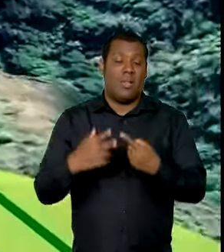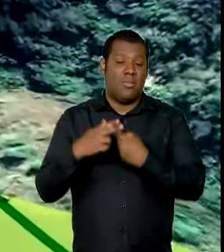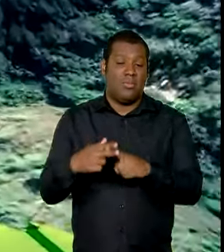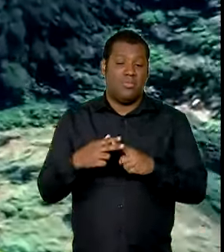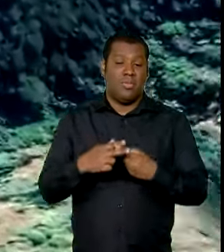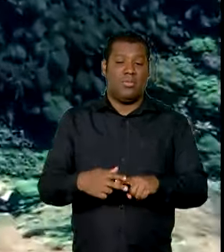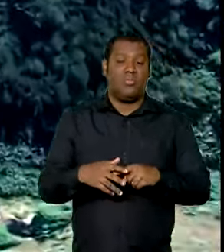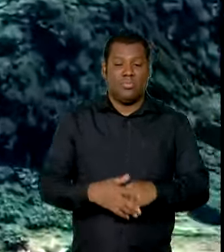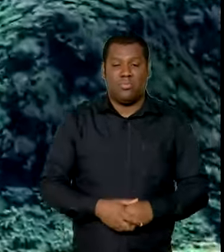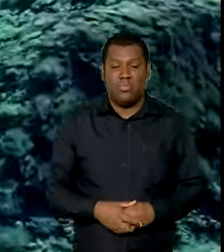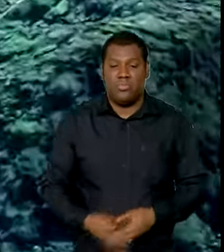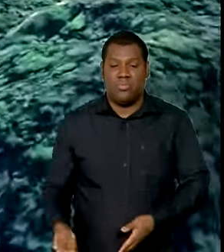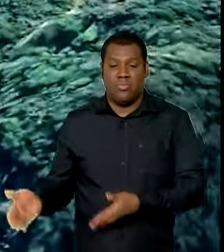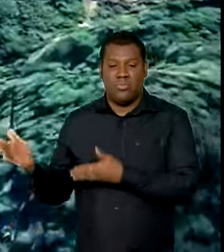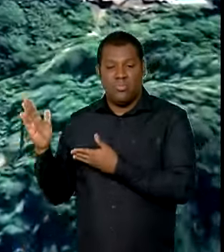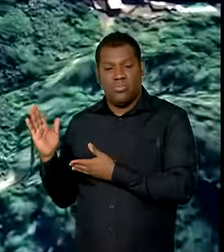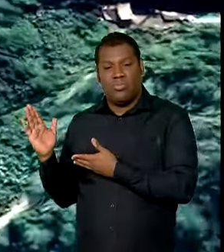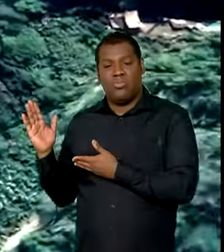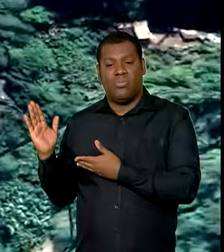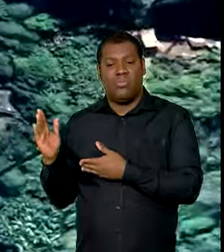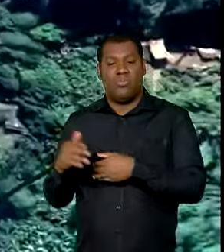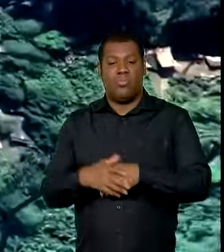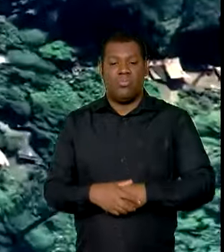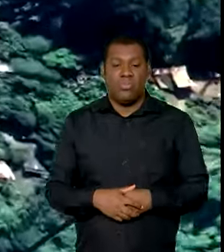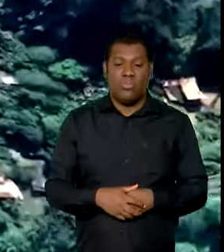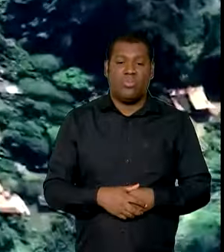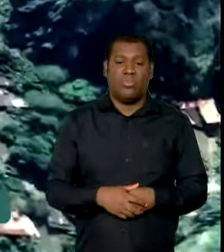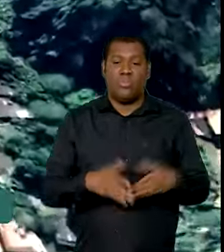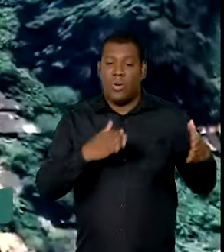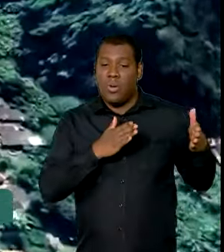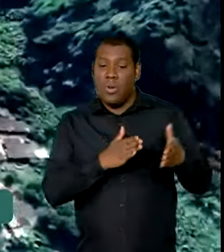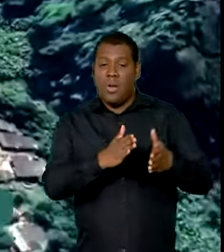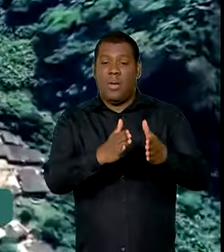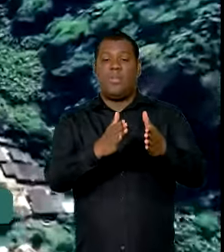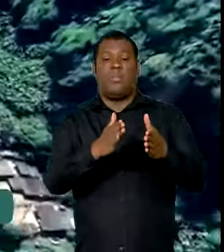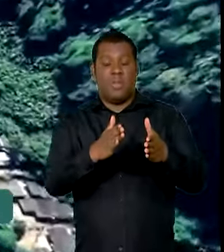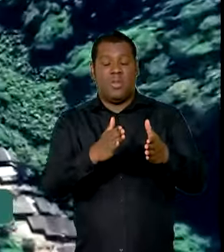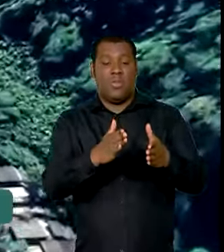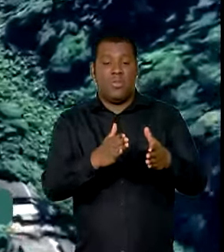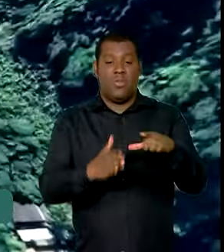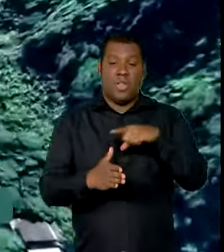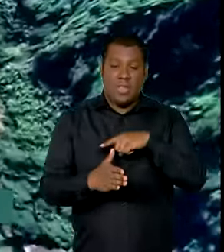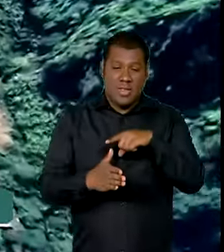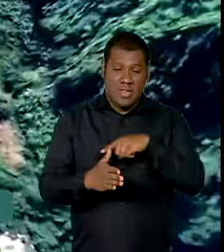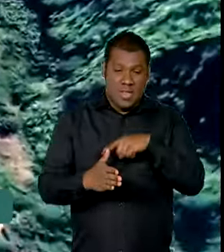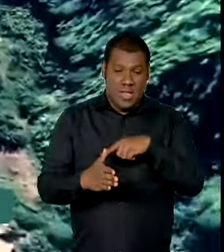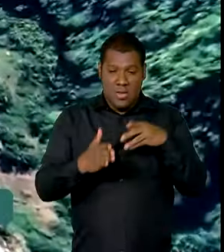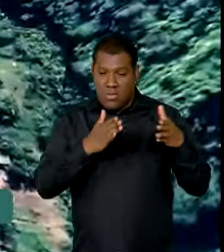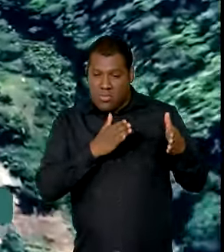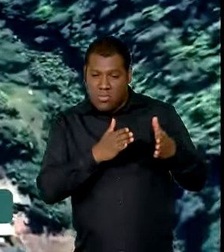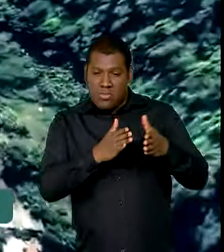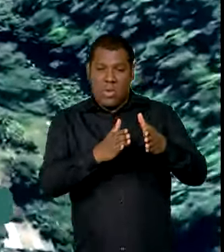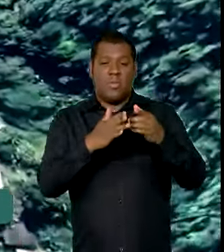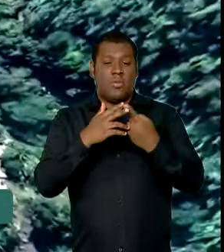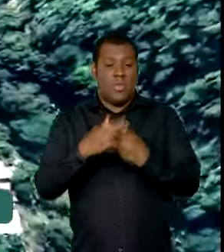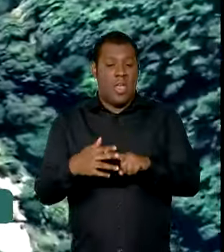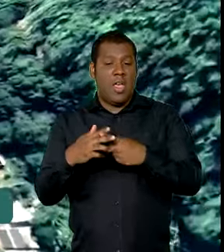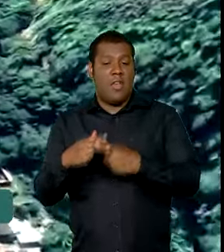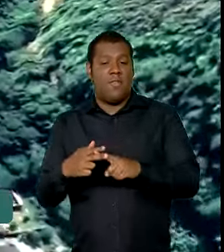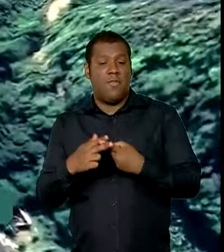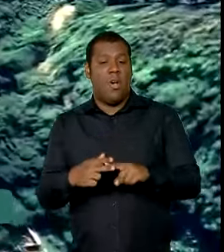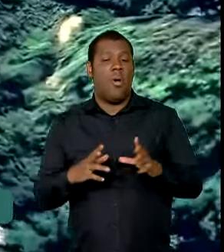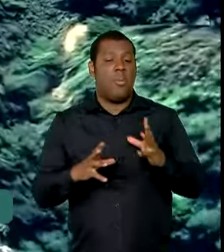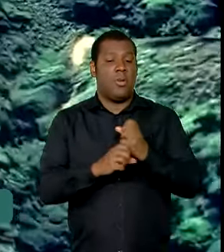Com a obra na região da Serra das Araras a rodovia passará a ter oito faixas quatro em cada sentido